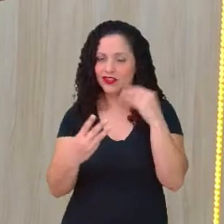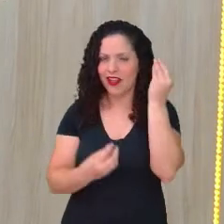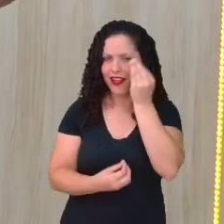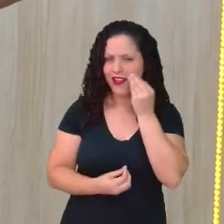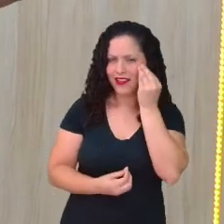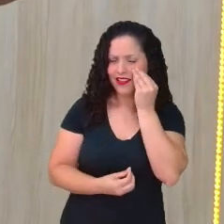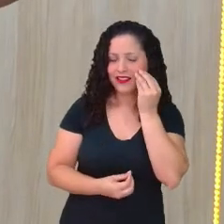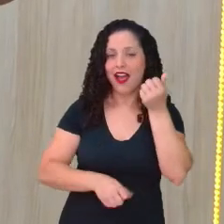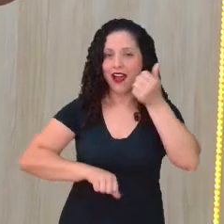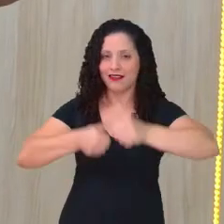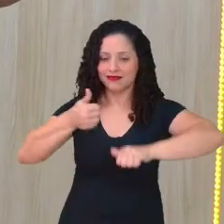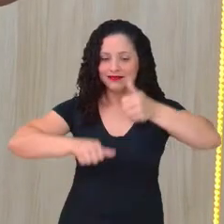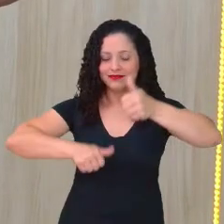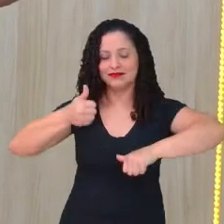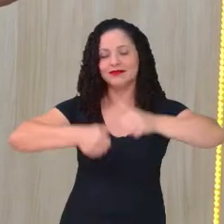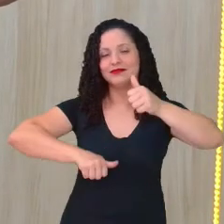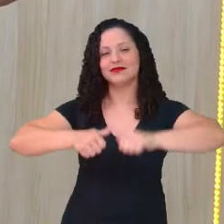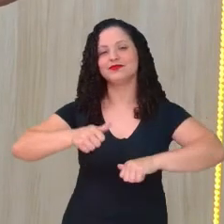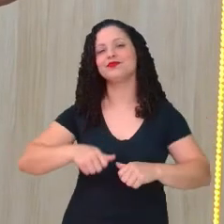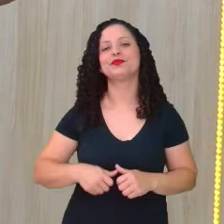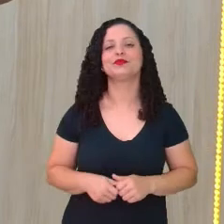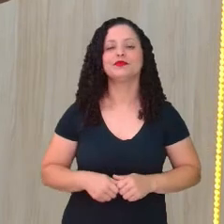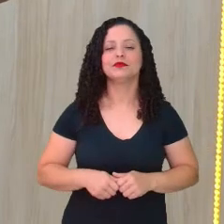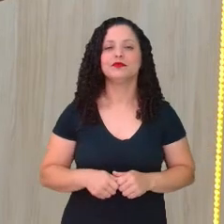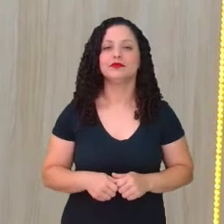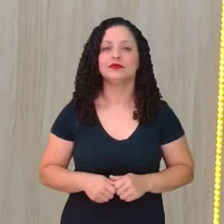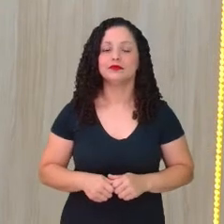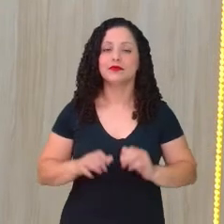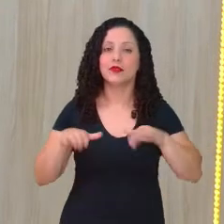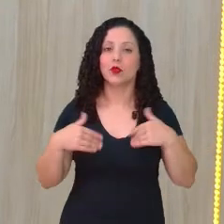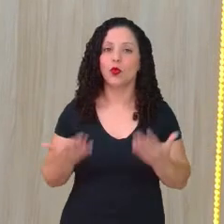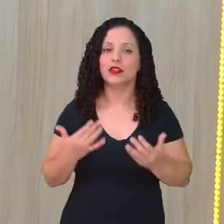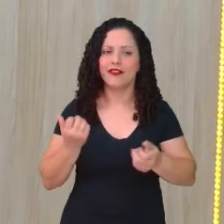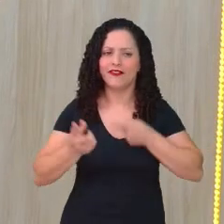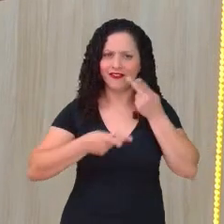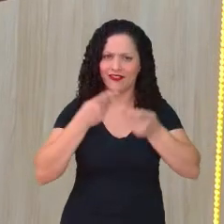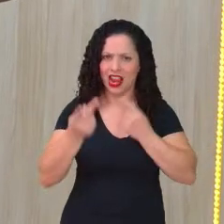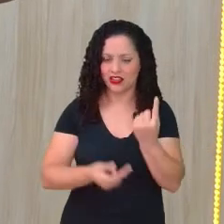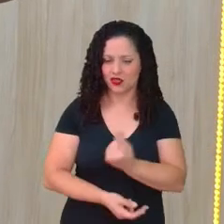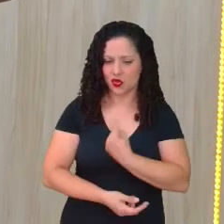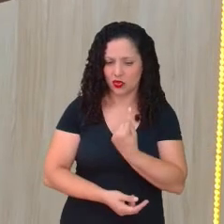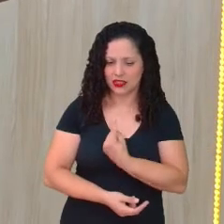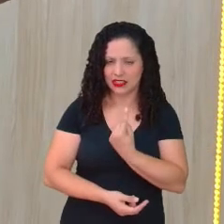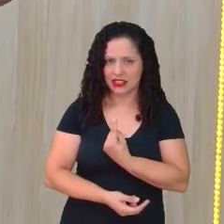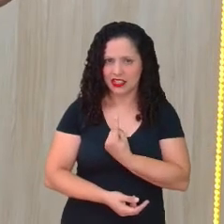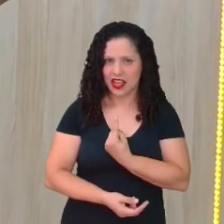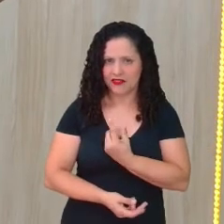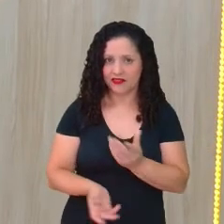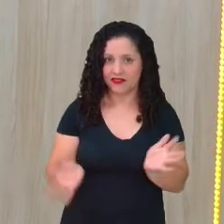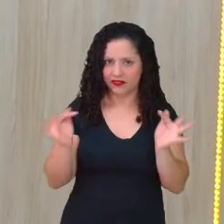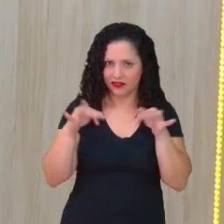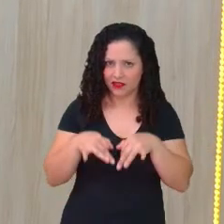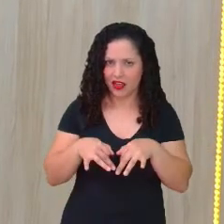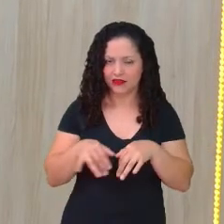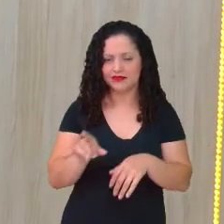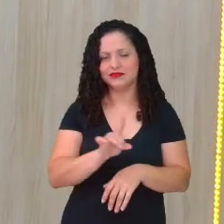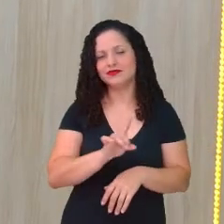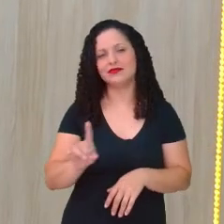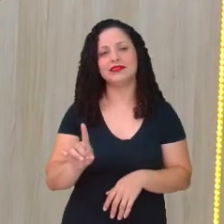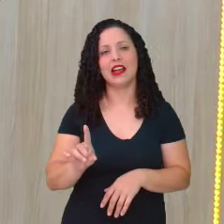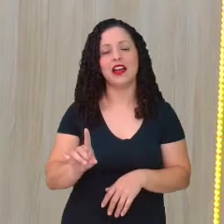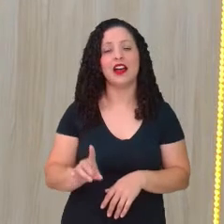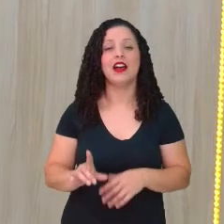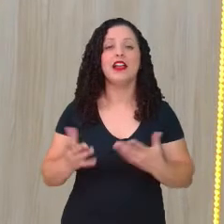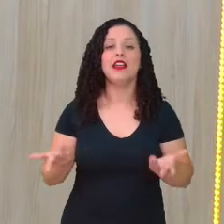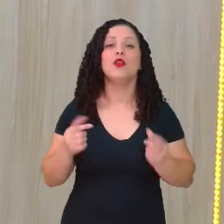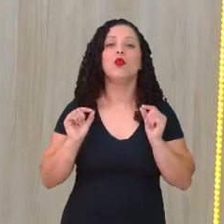Quando Clarice fala que o final dela é sozinha, ela diz assim, eu crio filhos. Eu